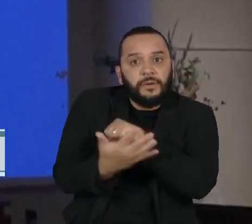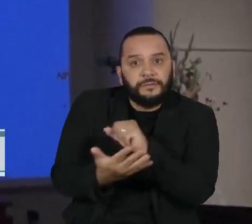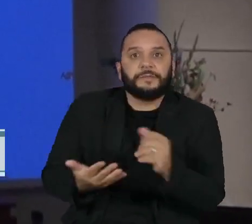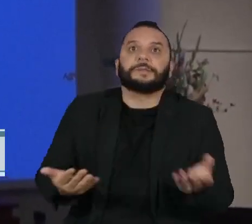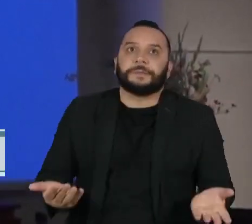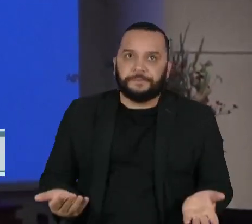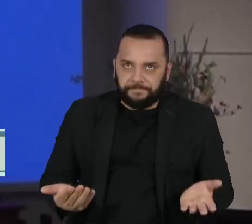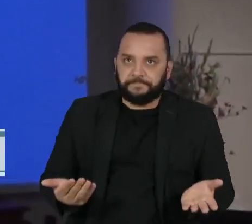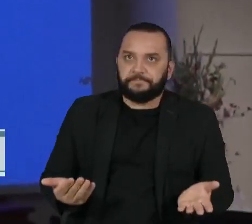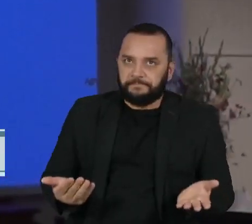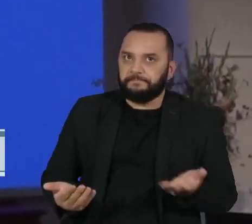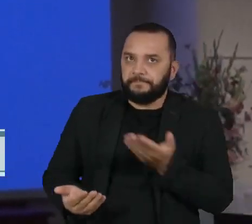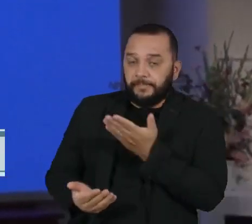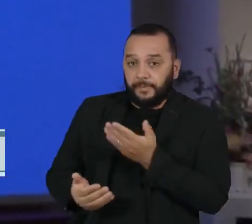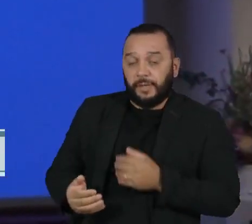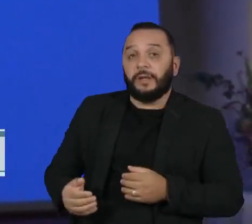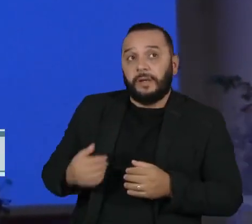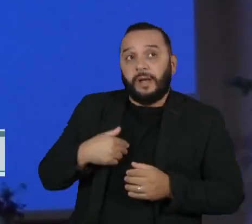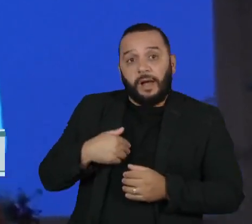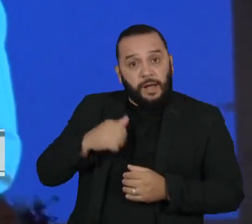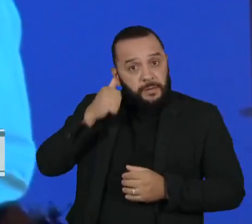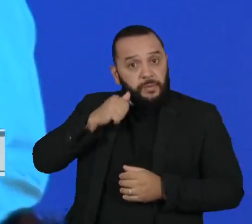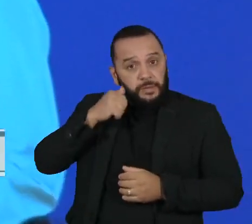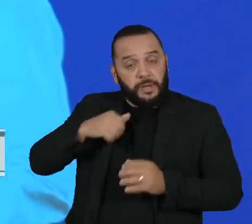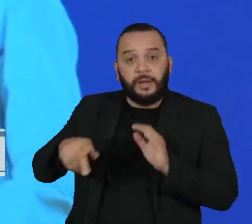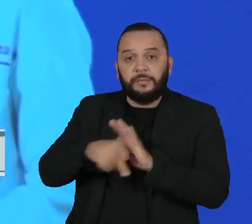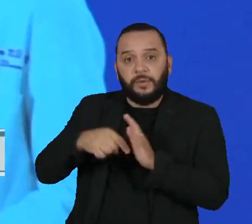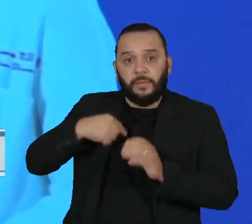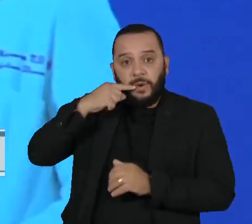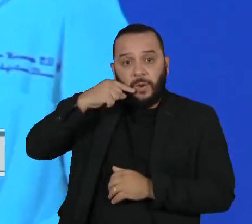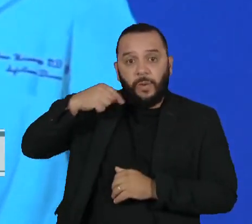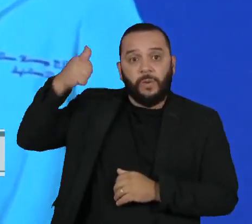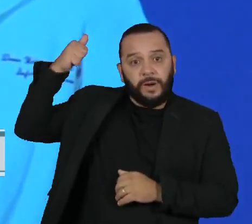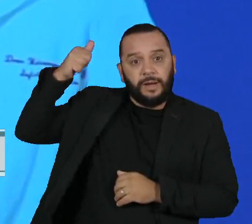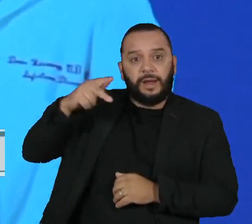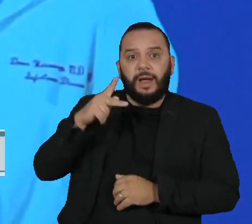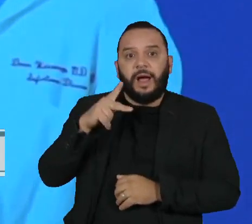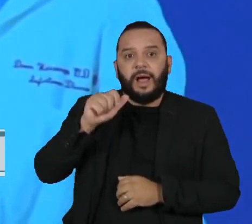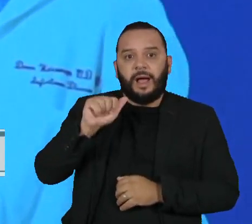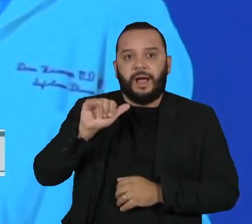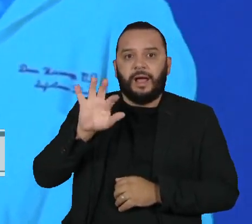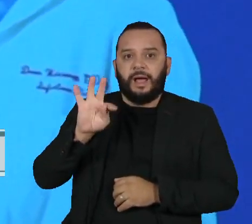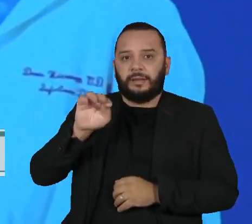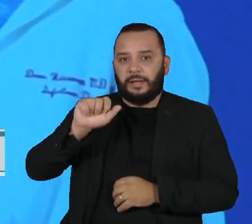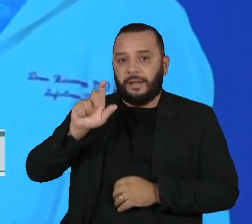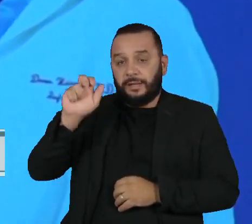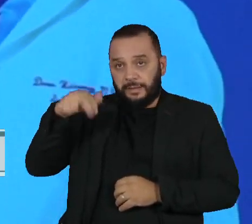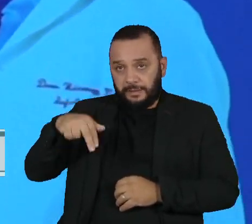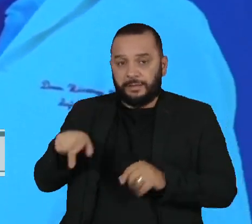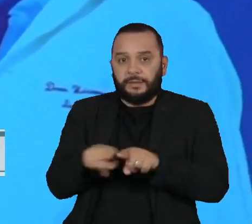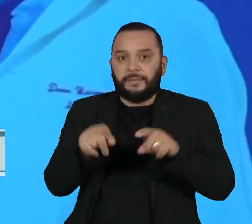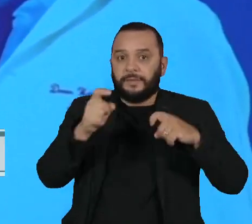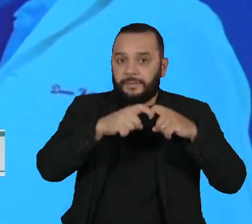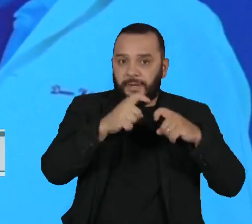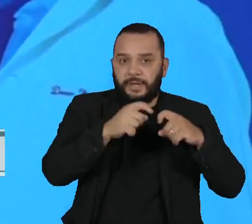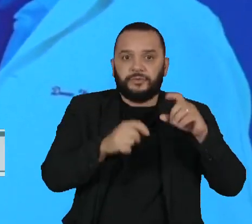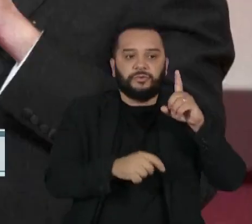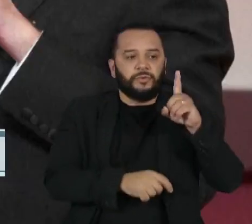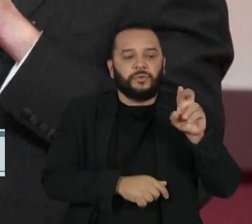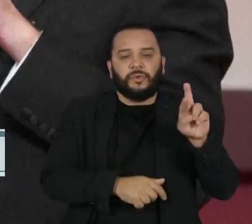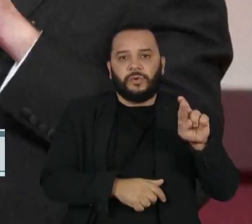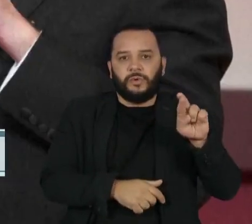A bioquímica húngara Kathleen Kerikow e o médico norte-americano Drew Weisman